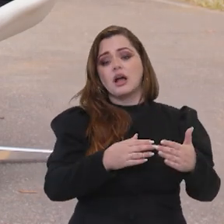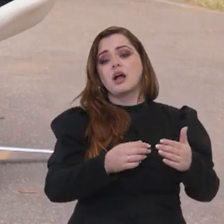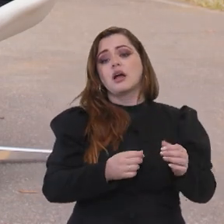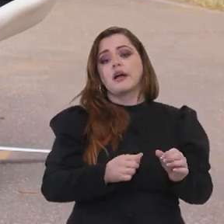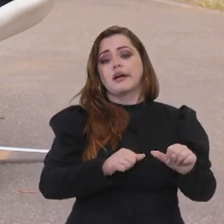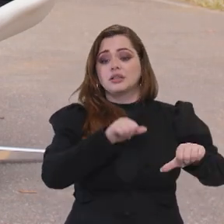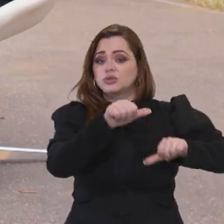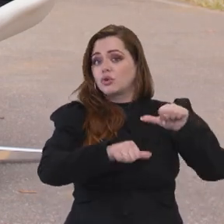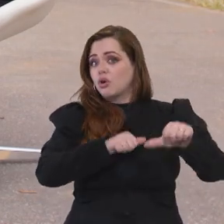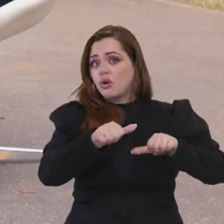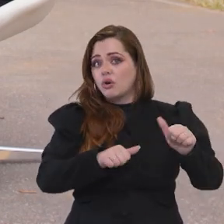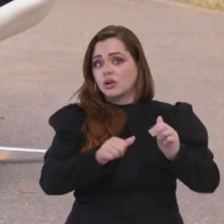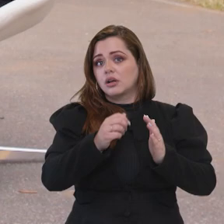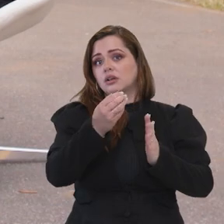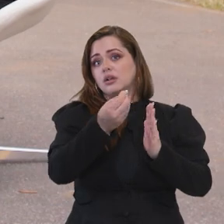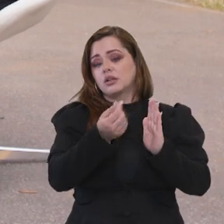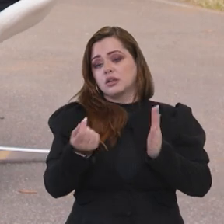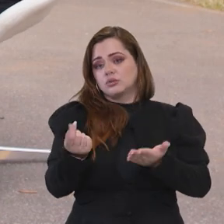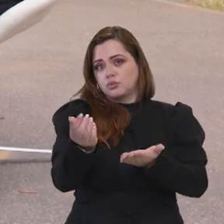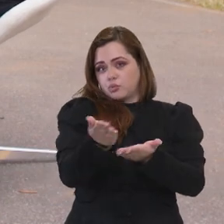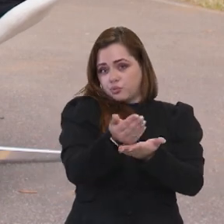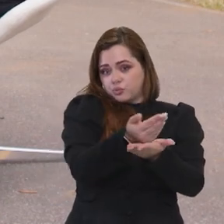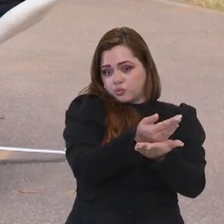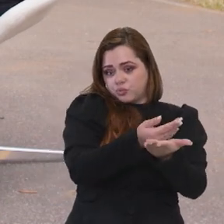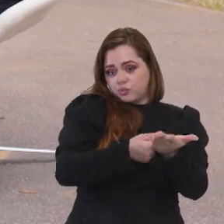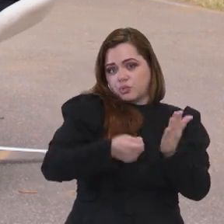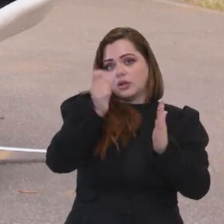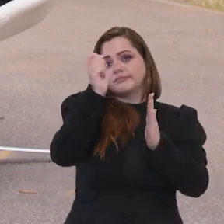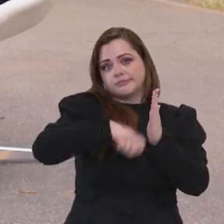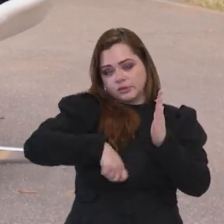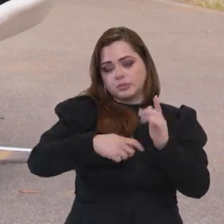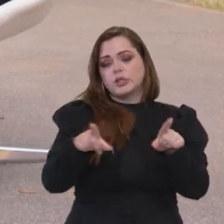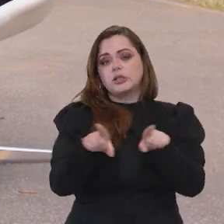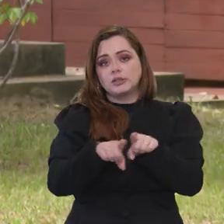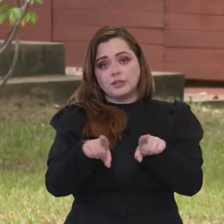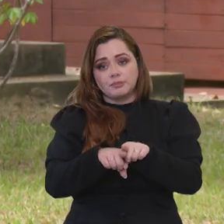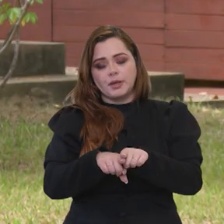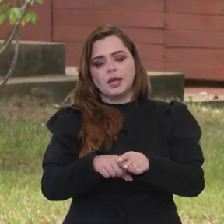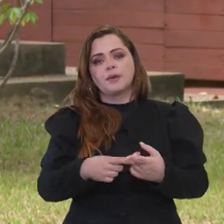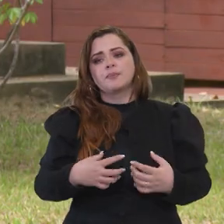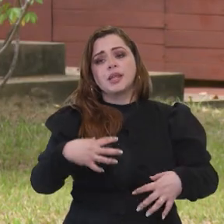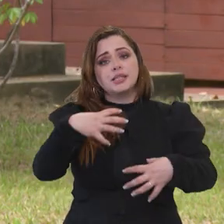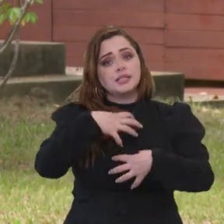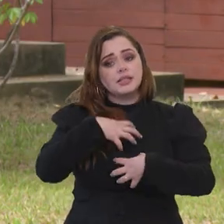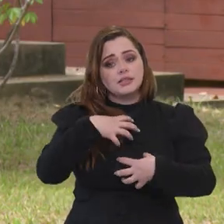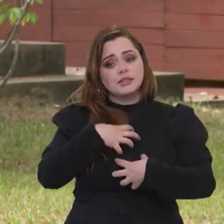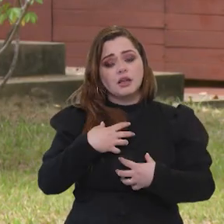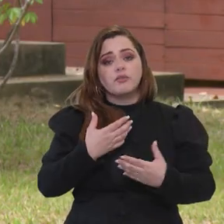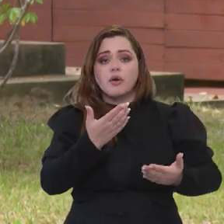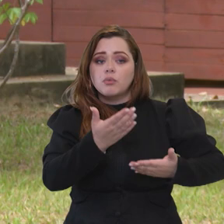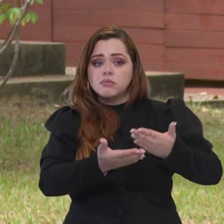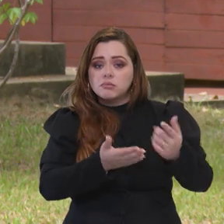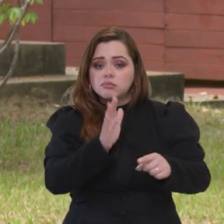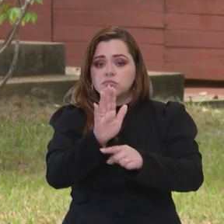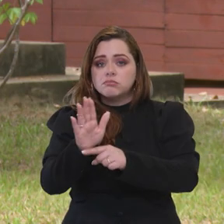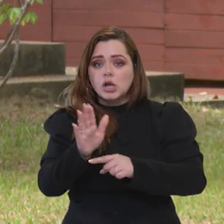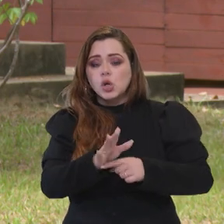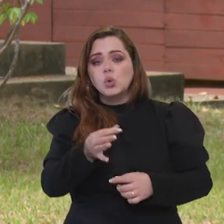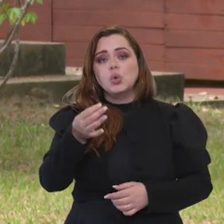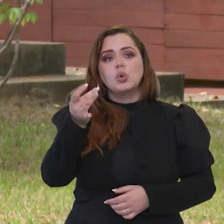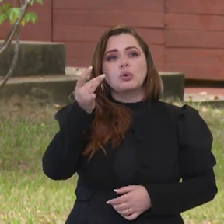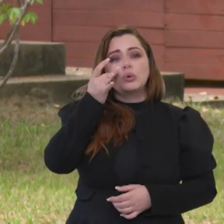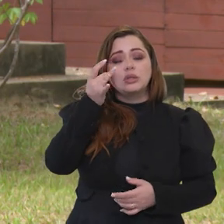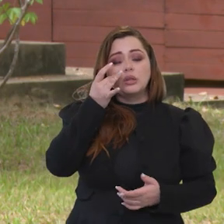por exemplo a reforma tributária e tantas outras pautas que o Congresso de maneira sensível tem tratado com